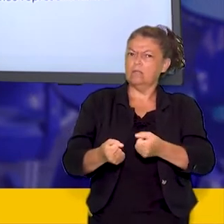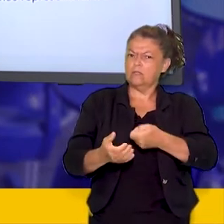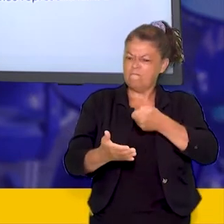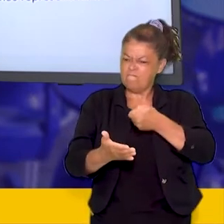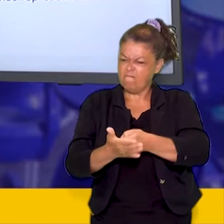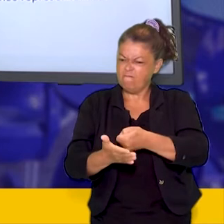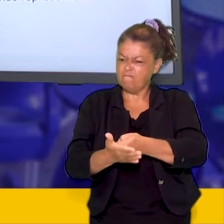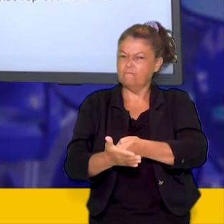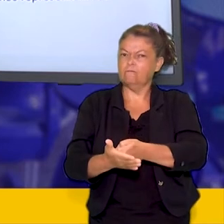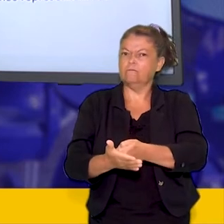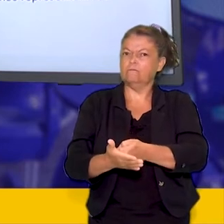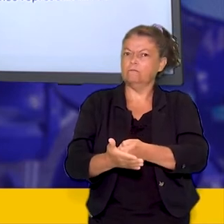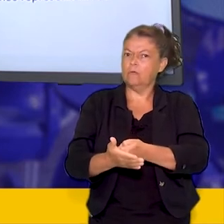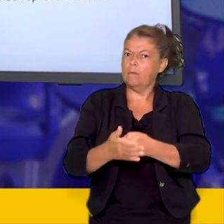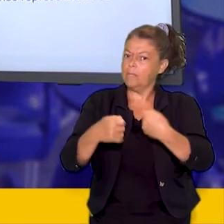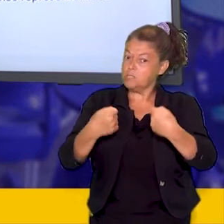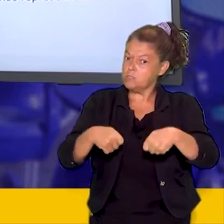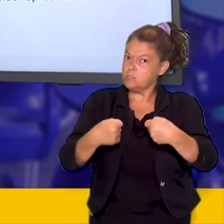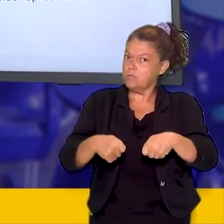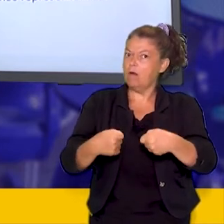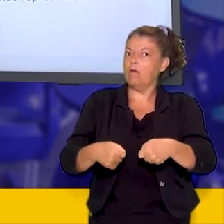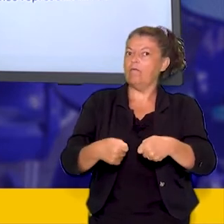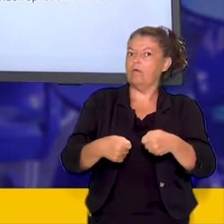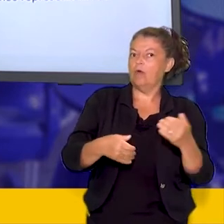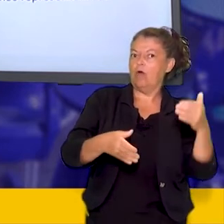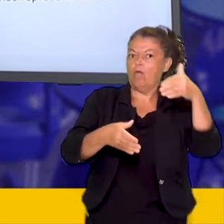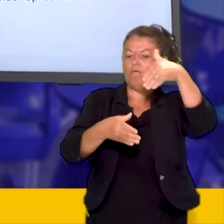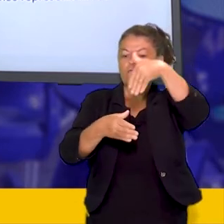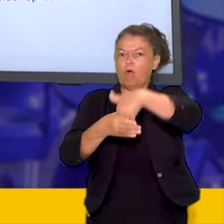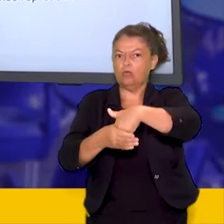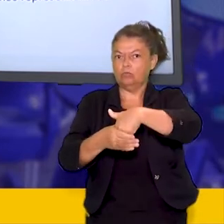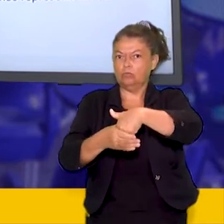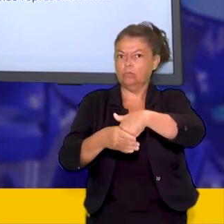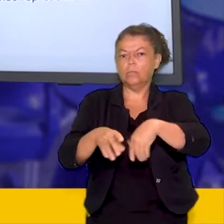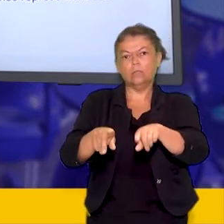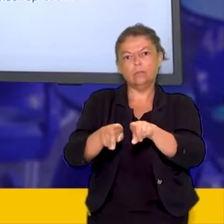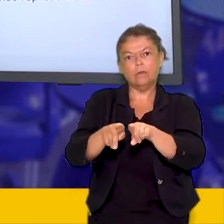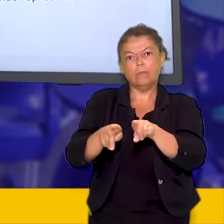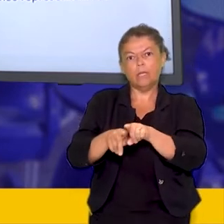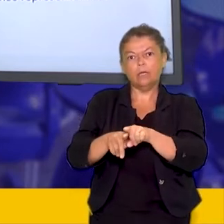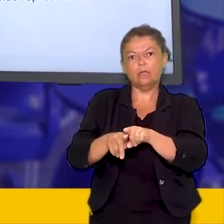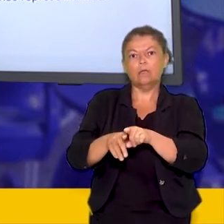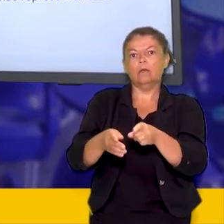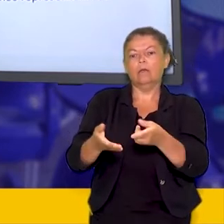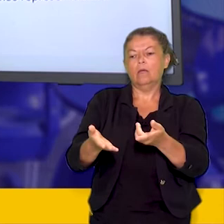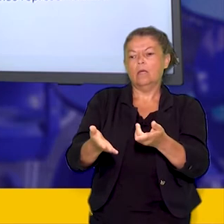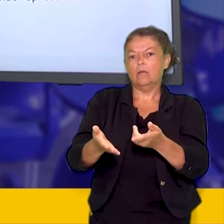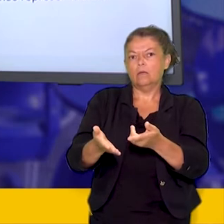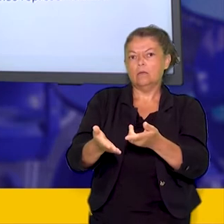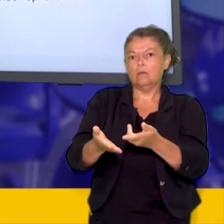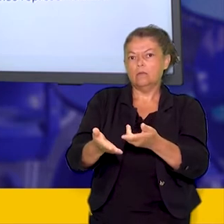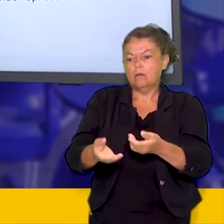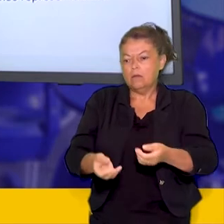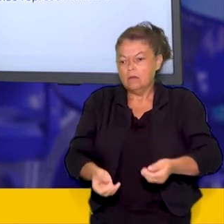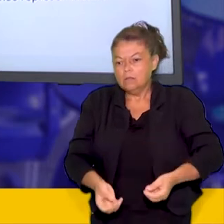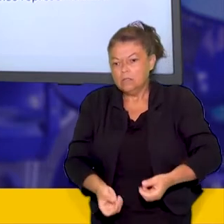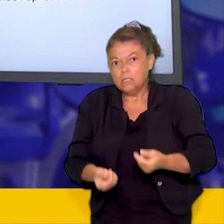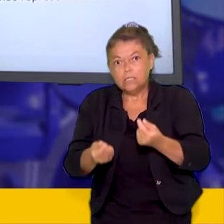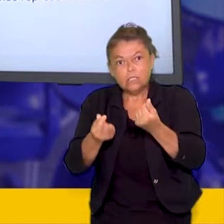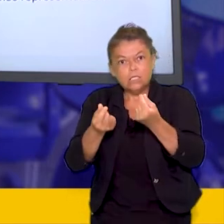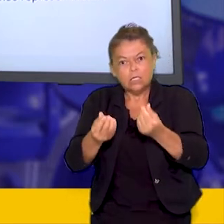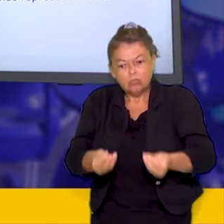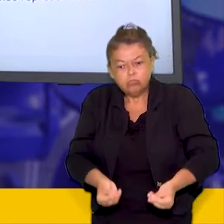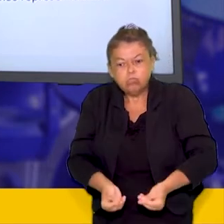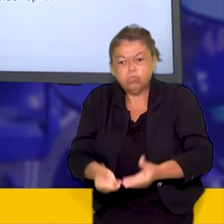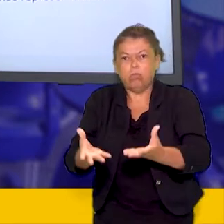coação do voto dos subordinados. As eleições eram teatros para dar